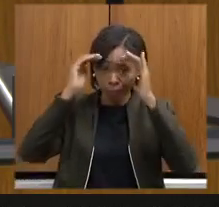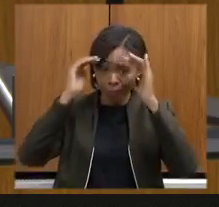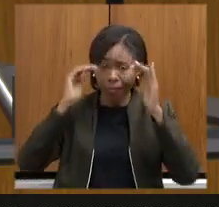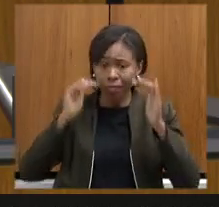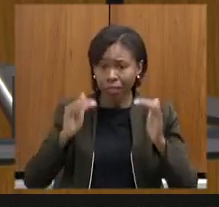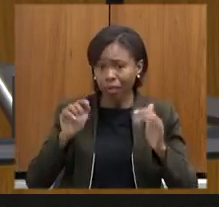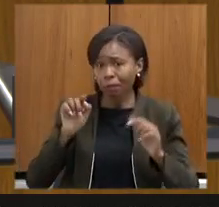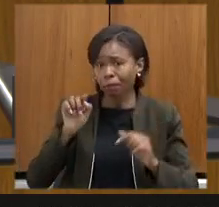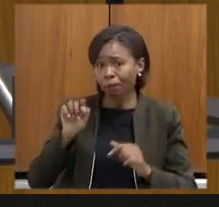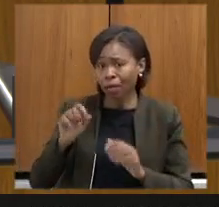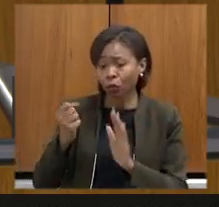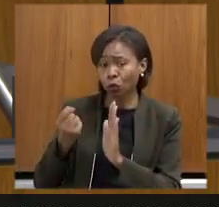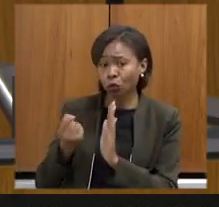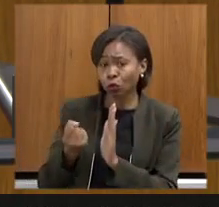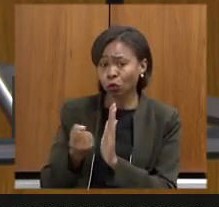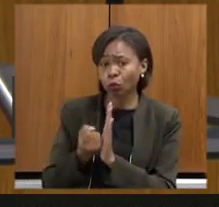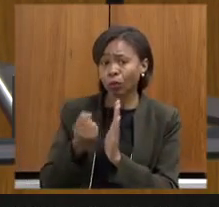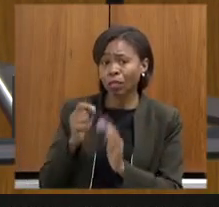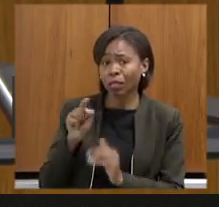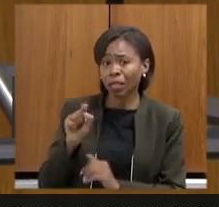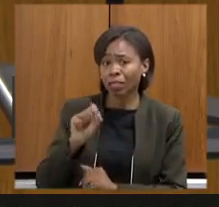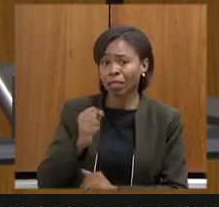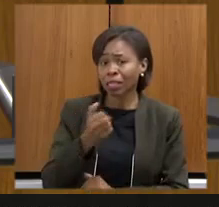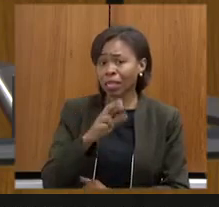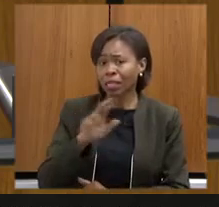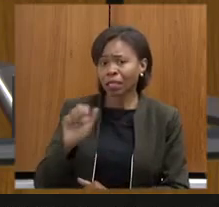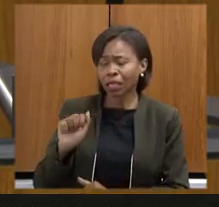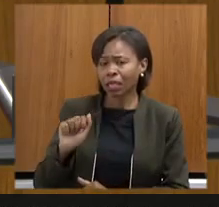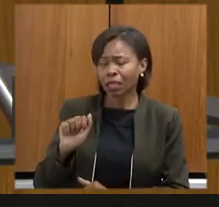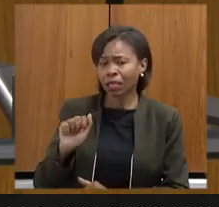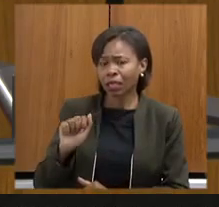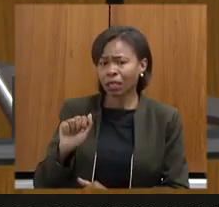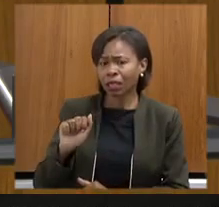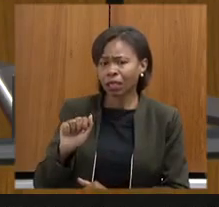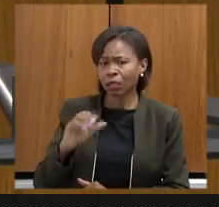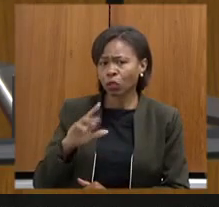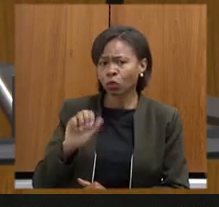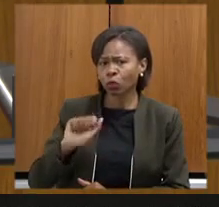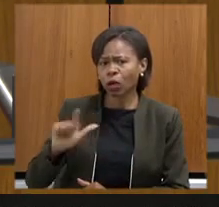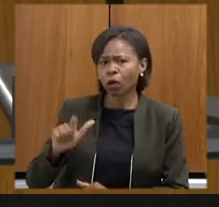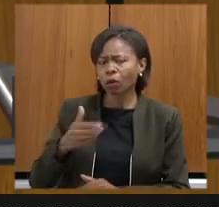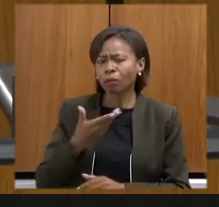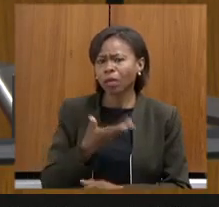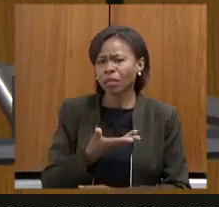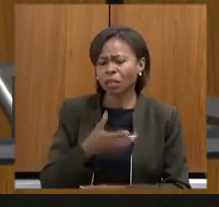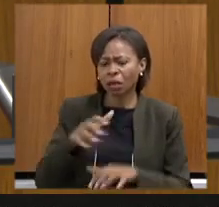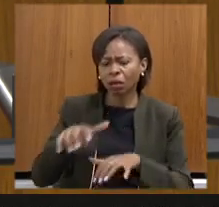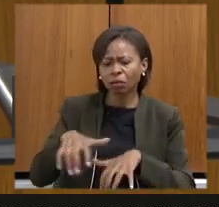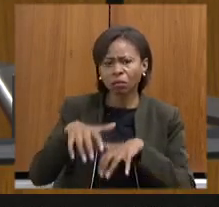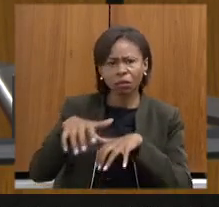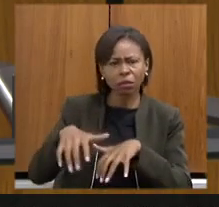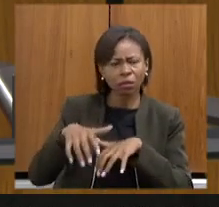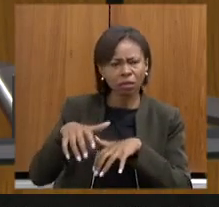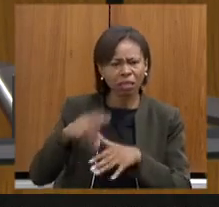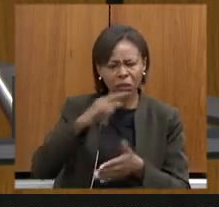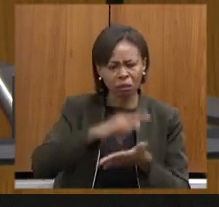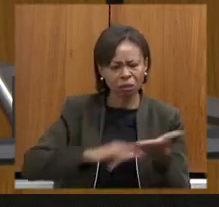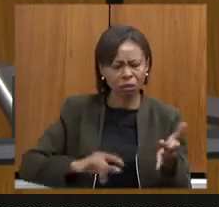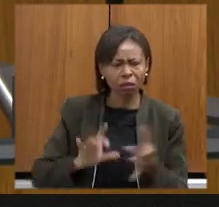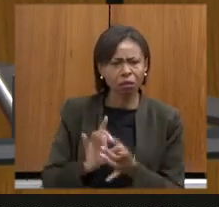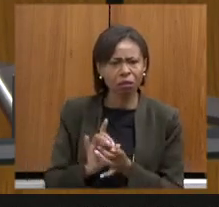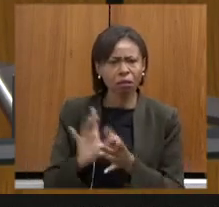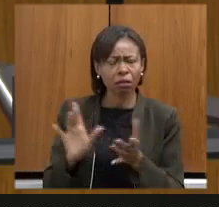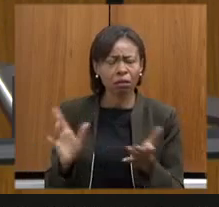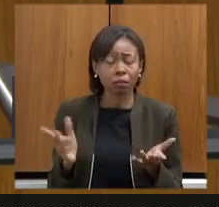tombamento da Serra do Curral, o licenciamento minerário foi pautado, porque é de conhecimento público, toda